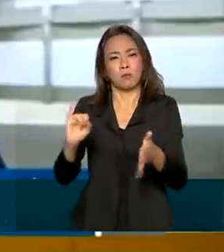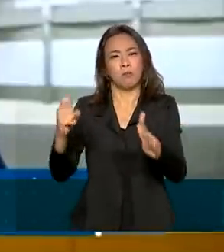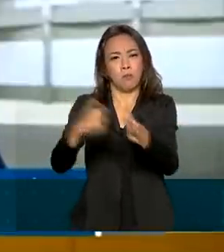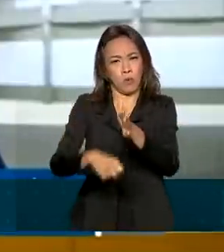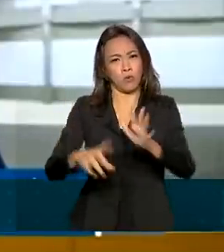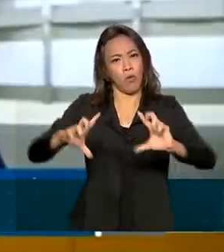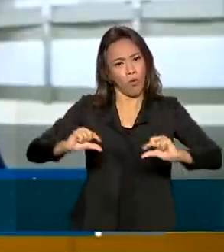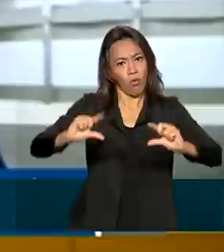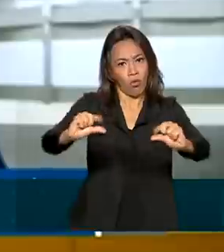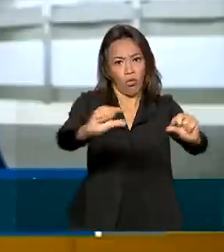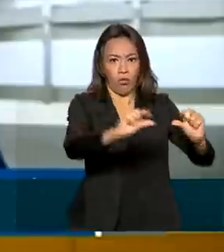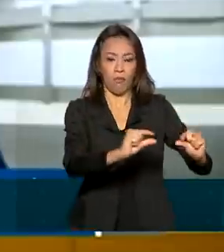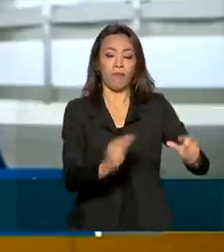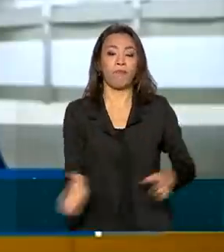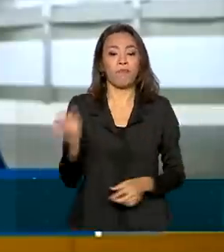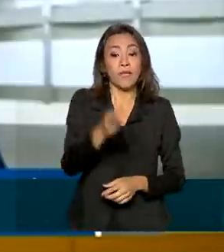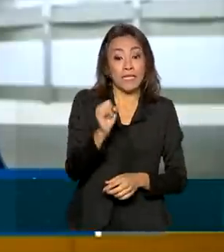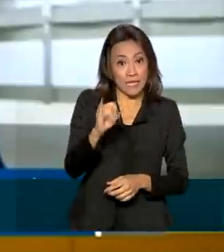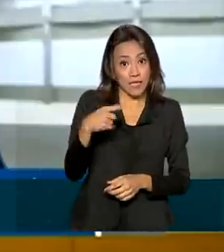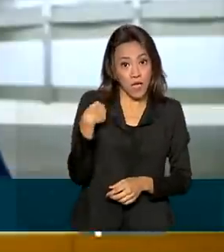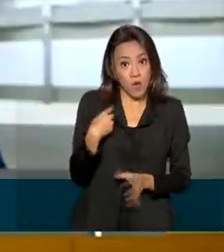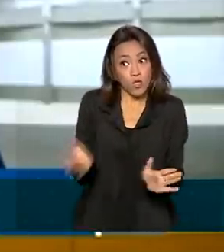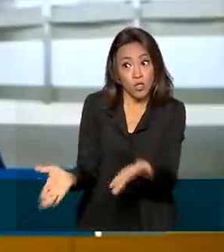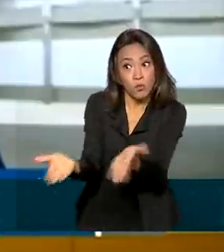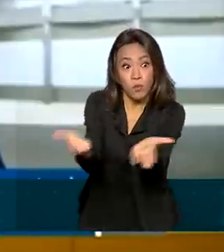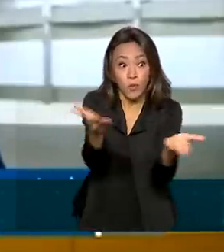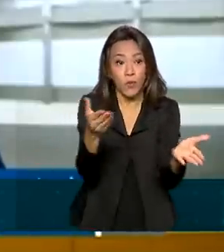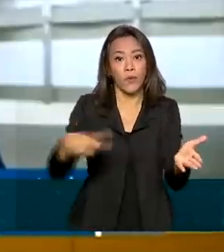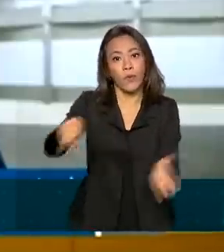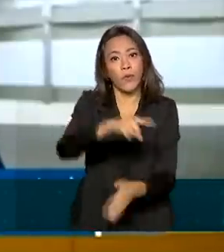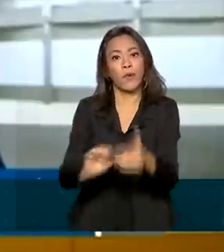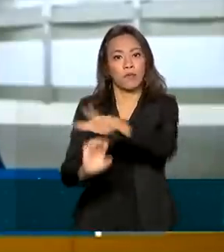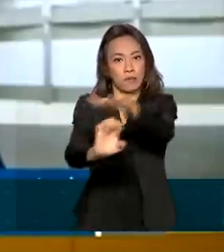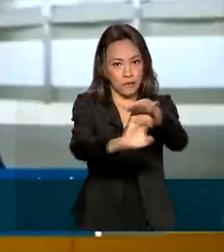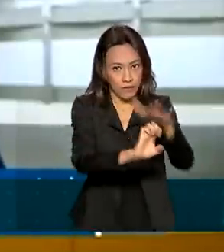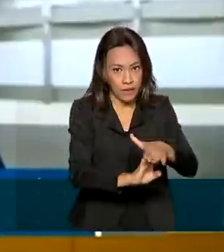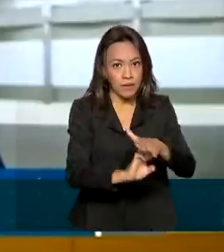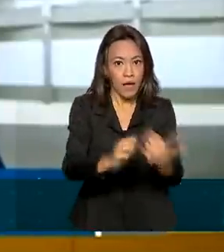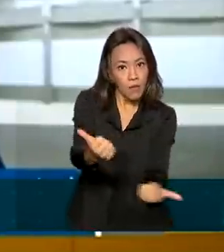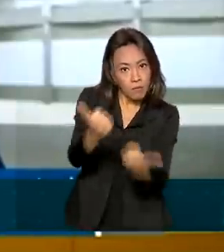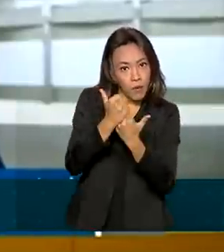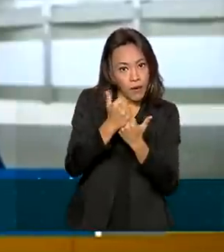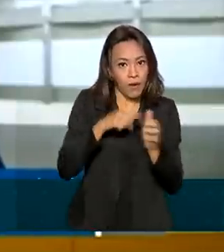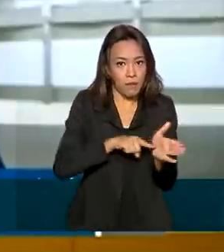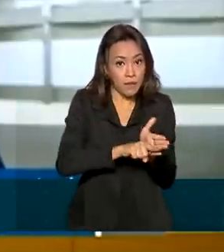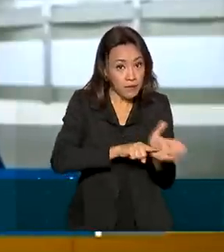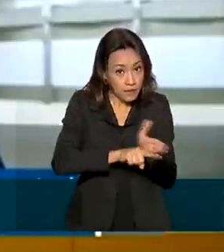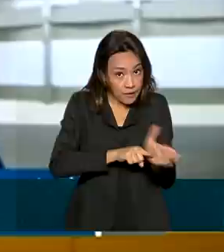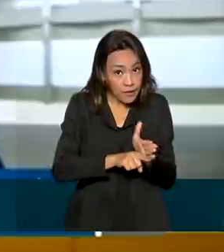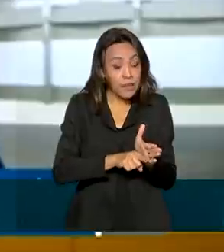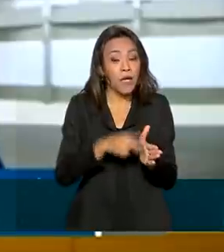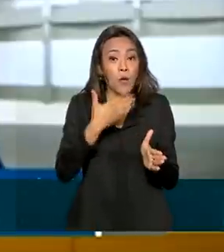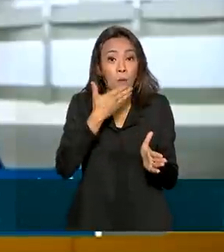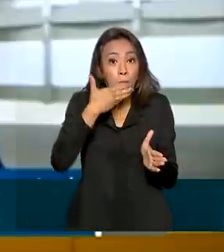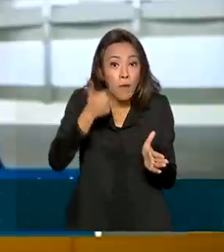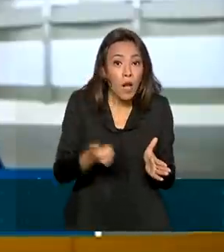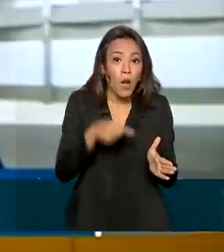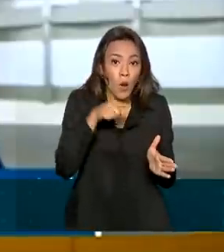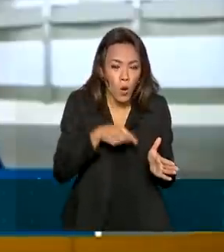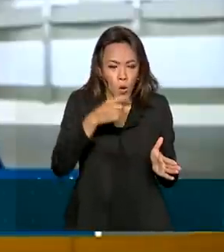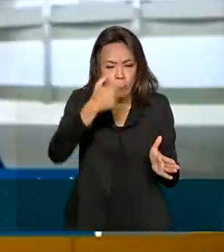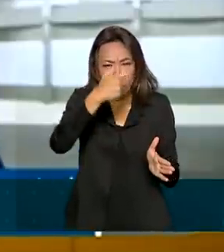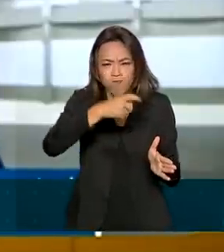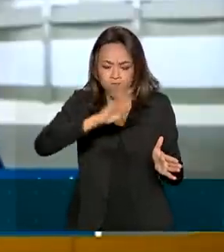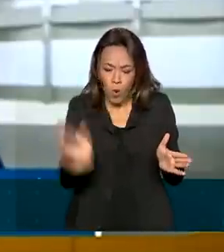empresa privada, o que acontece? Eu aumento a capacidade da nossa indústria, eu tenho mais